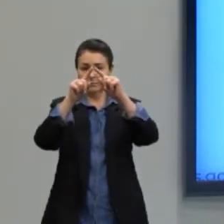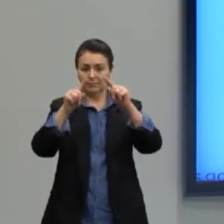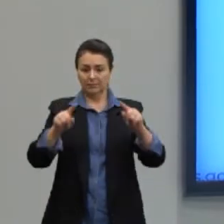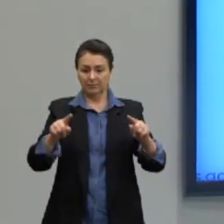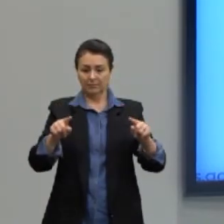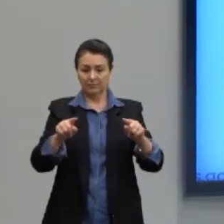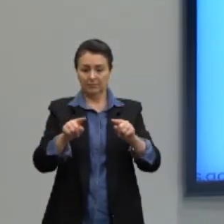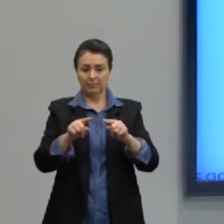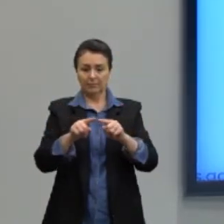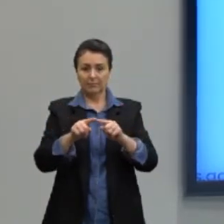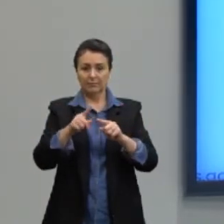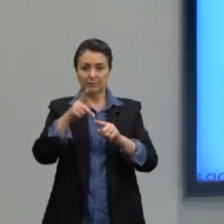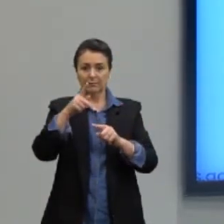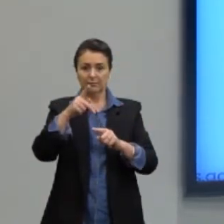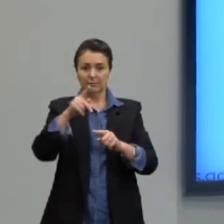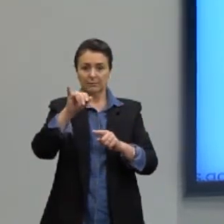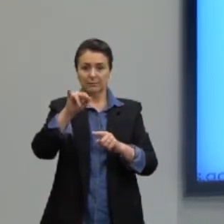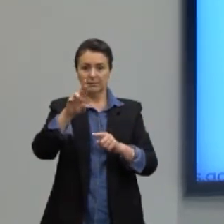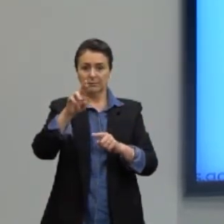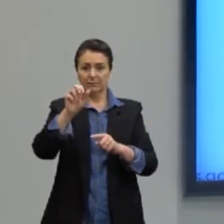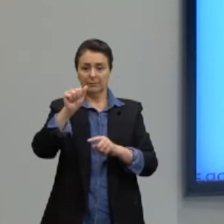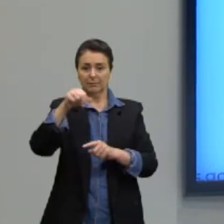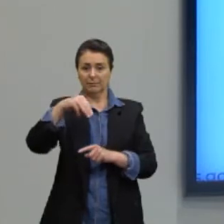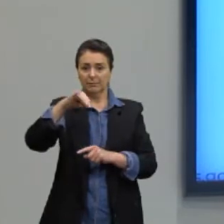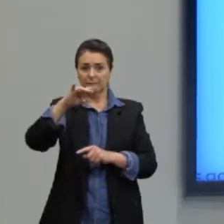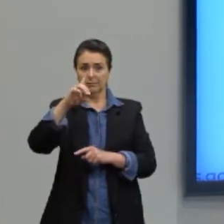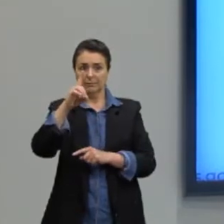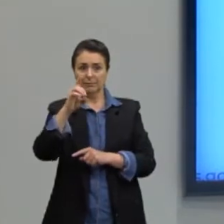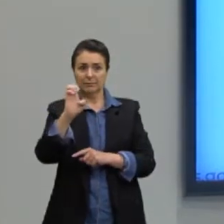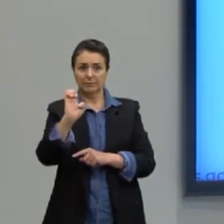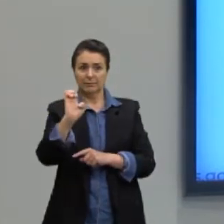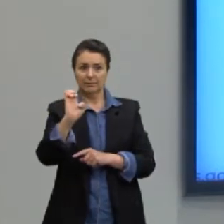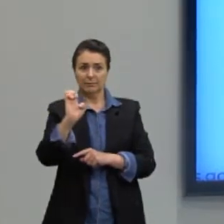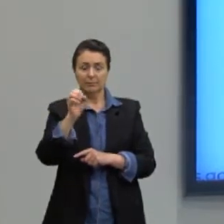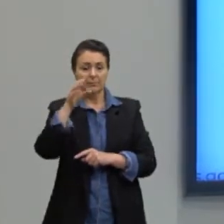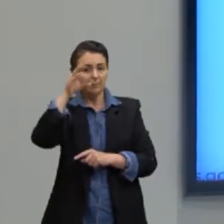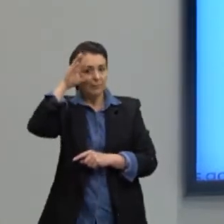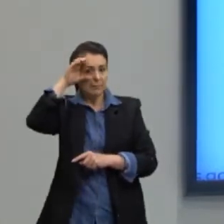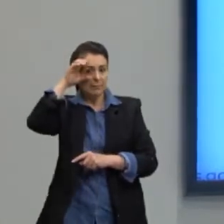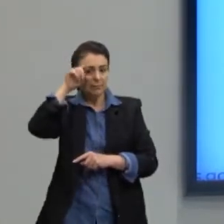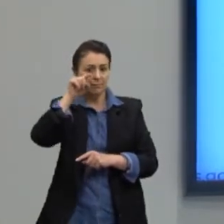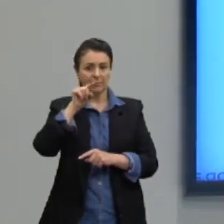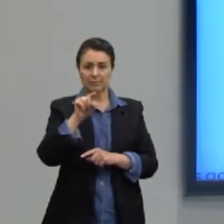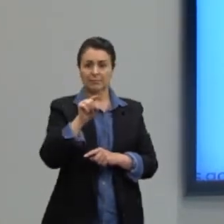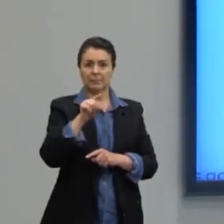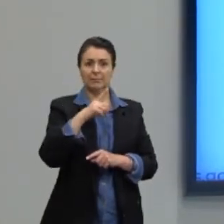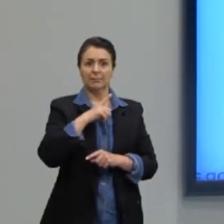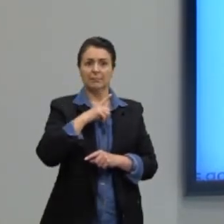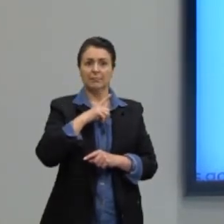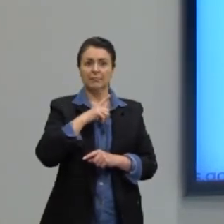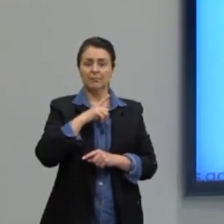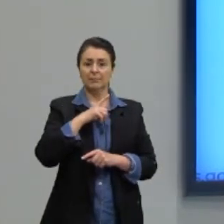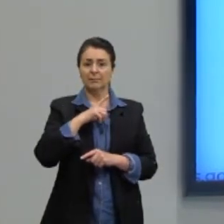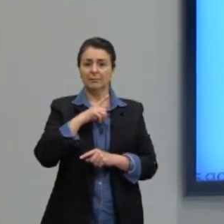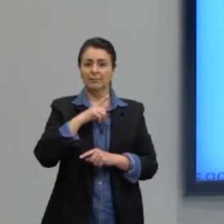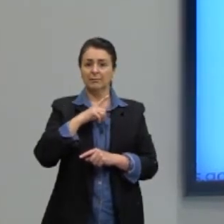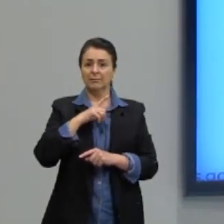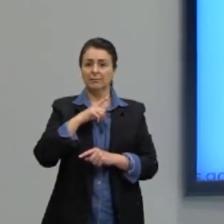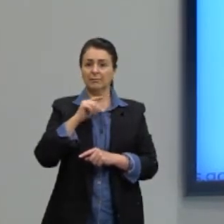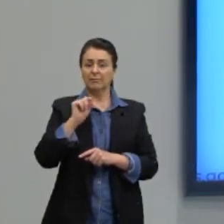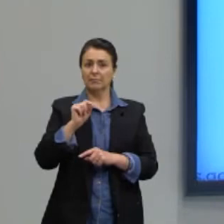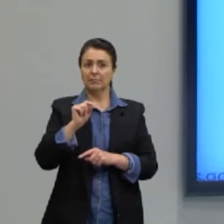passando aqui uma faca, cortei a pirâmide. Quando eu vou observar essa pirâmide, eu tenho uma região